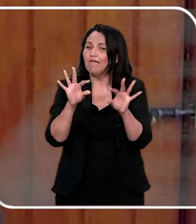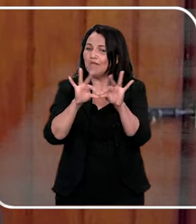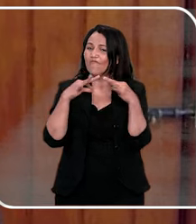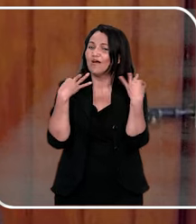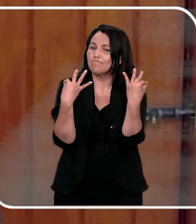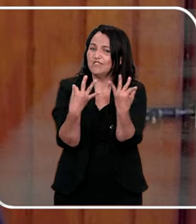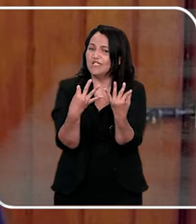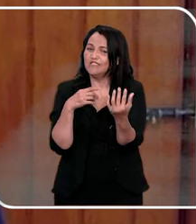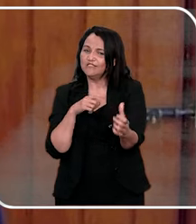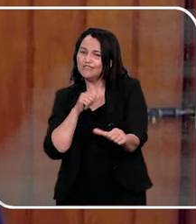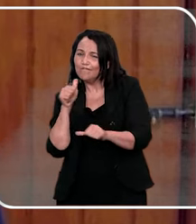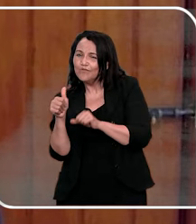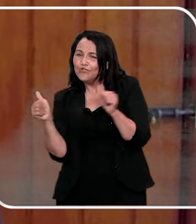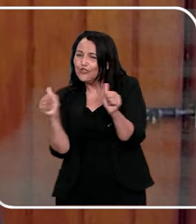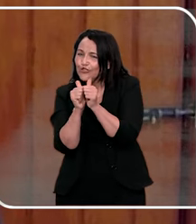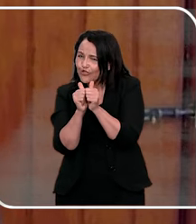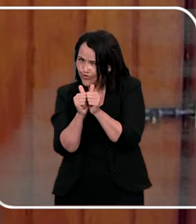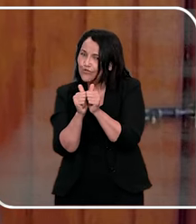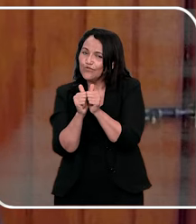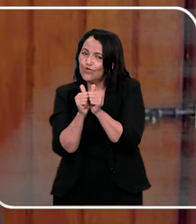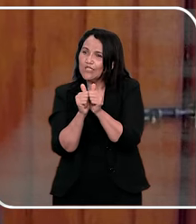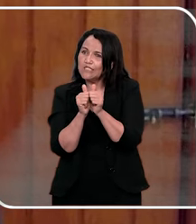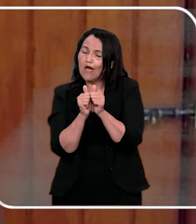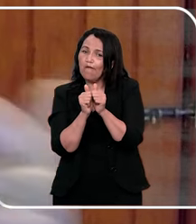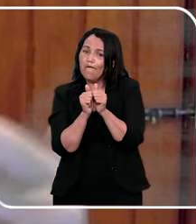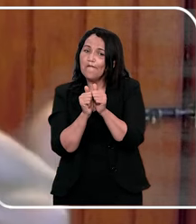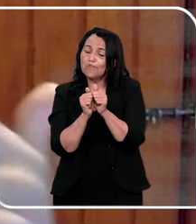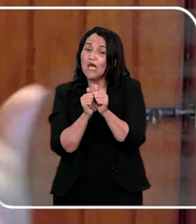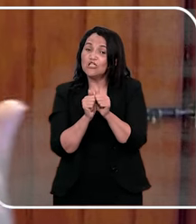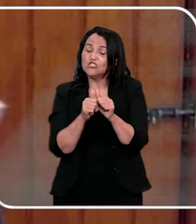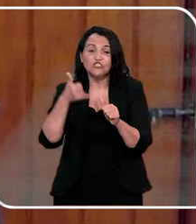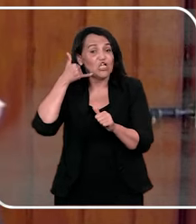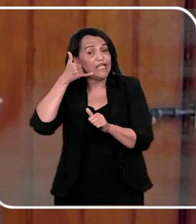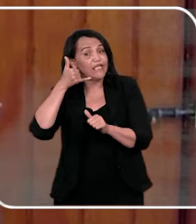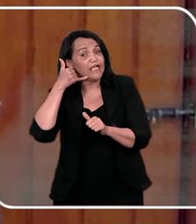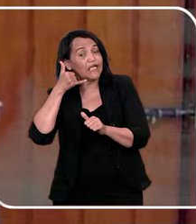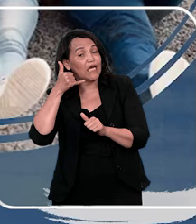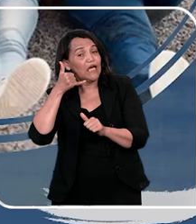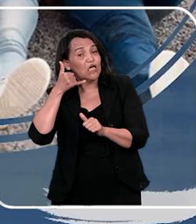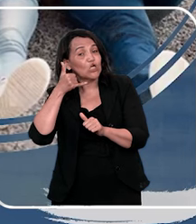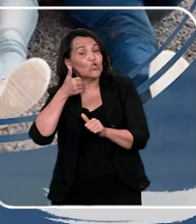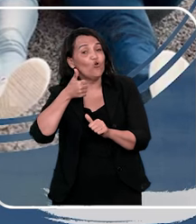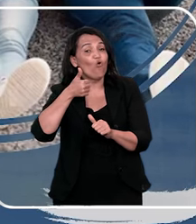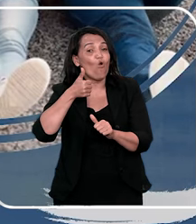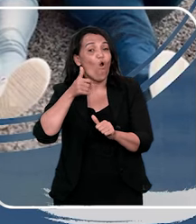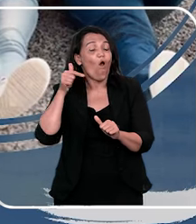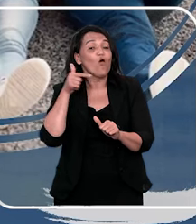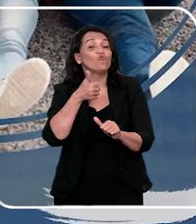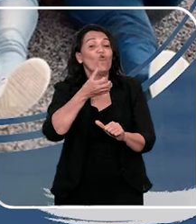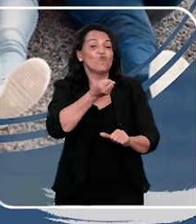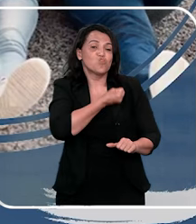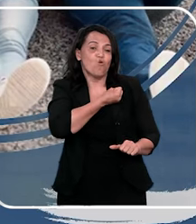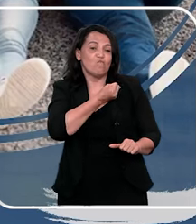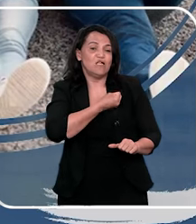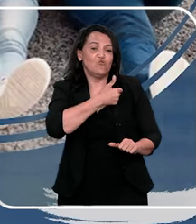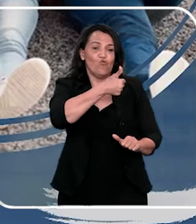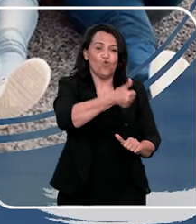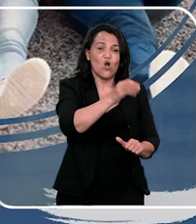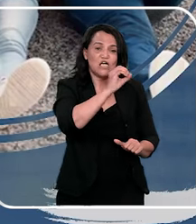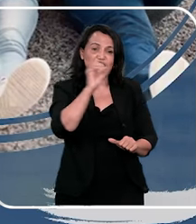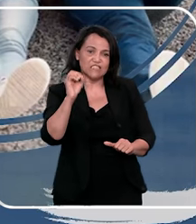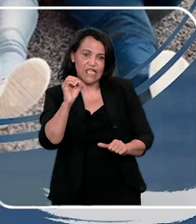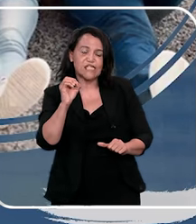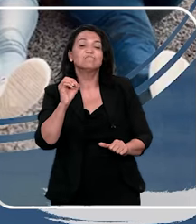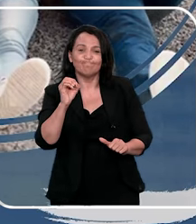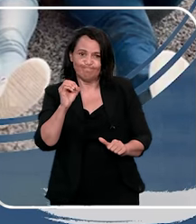envolvidos na denúncia, porque senão a família fecha a porta para nós, e a rede de proteção dessa criança, fica menor, então, a gente liga no Disque 100, porque o